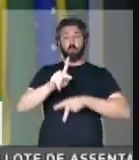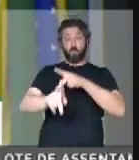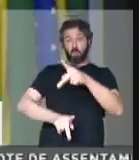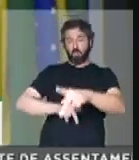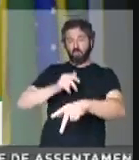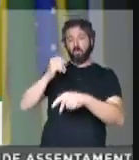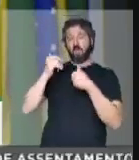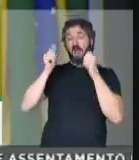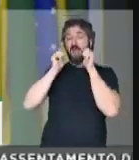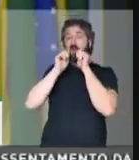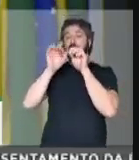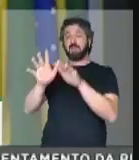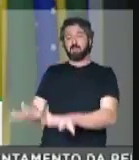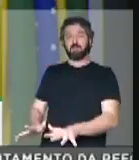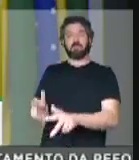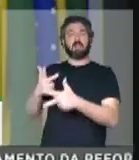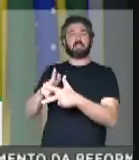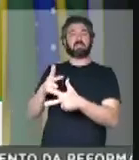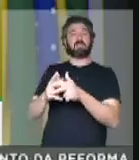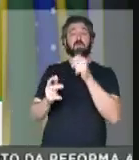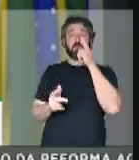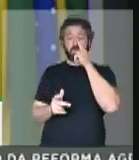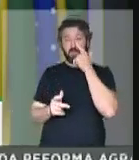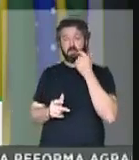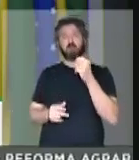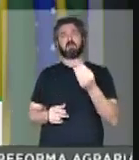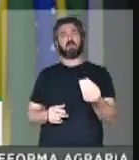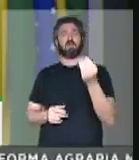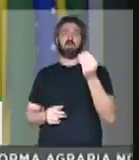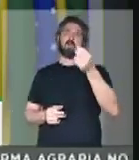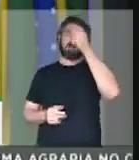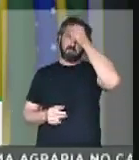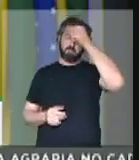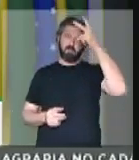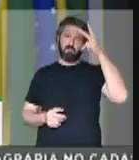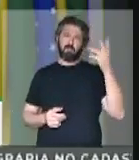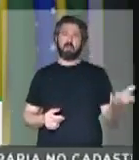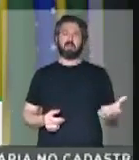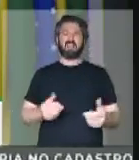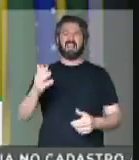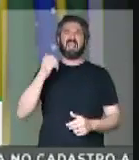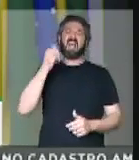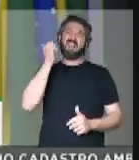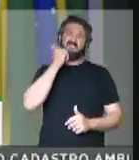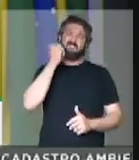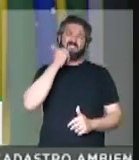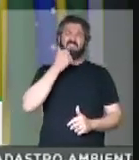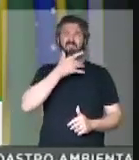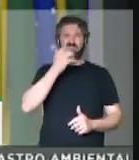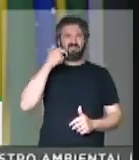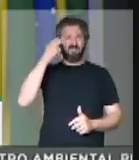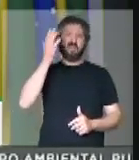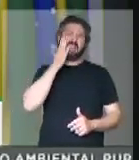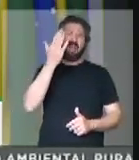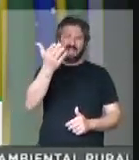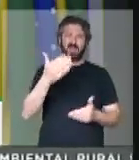abençoado londrinense, onde já se viu o prefeito, tome vergonha nesta cara de pau,